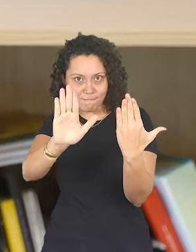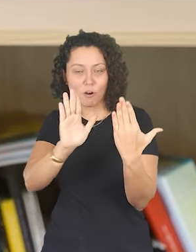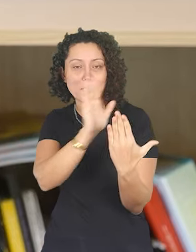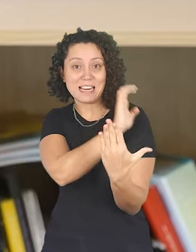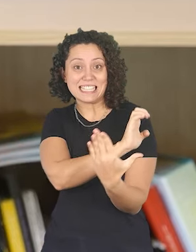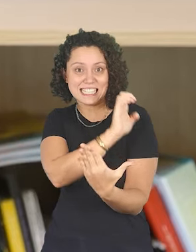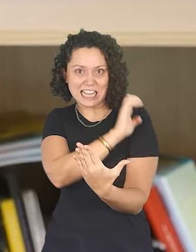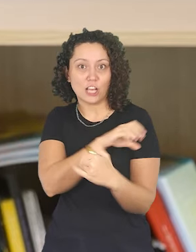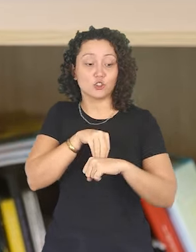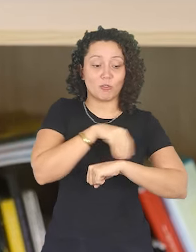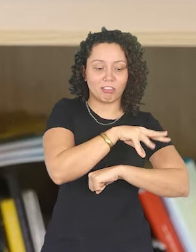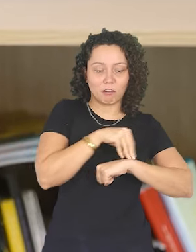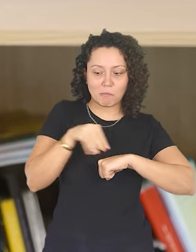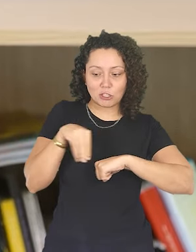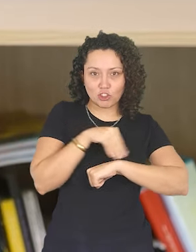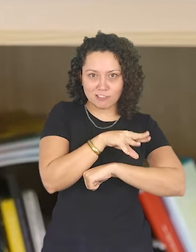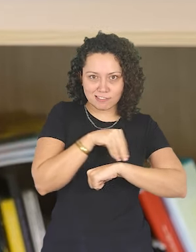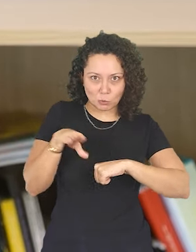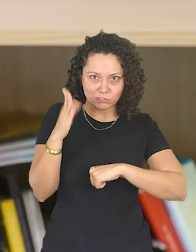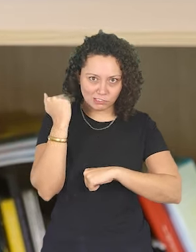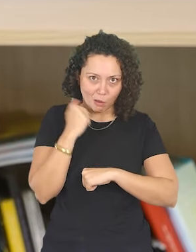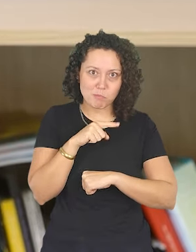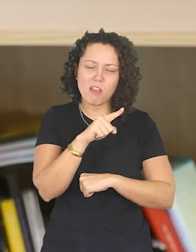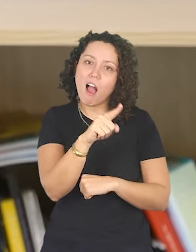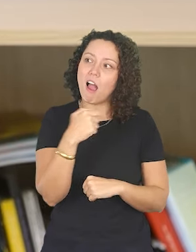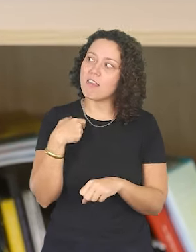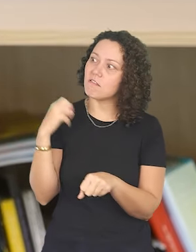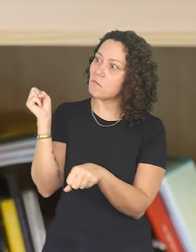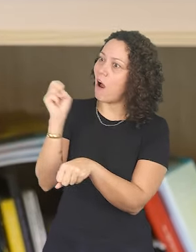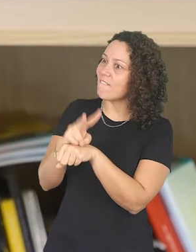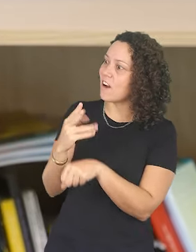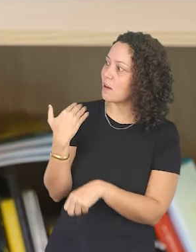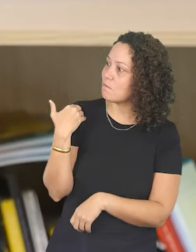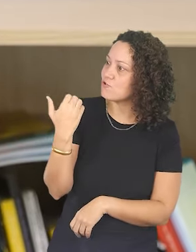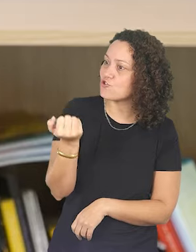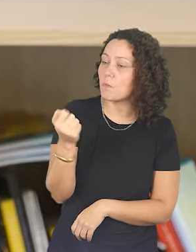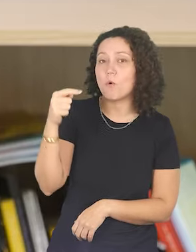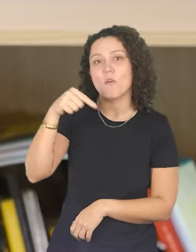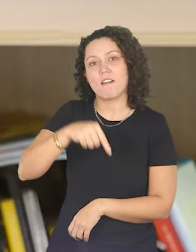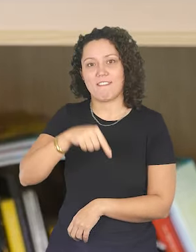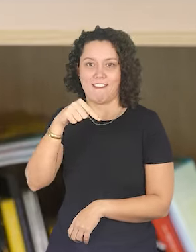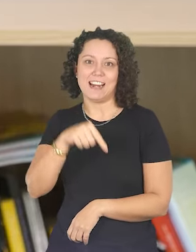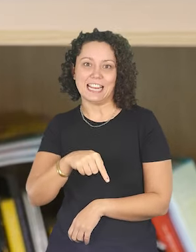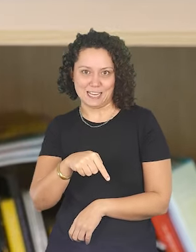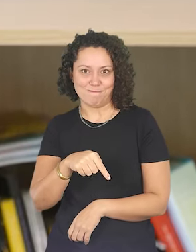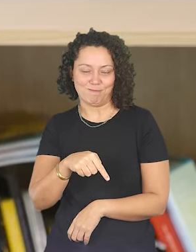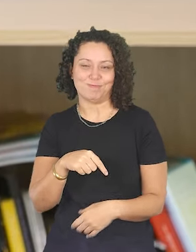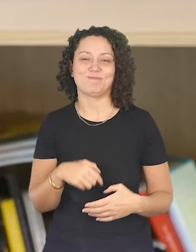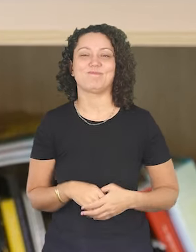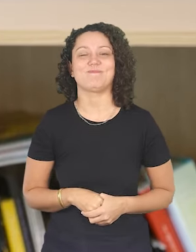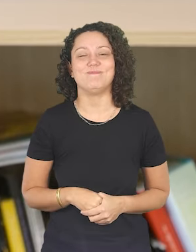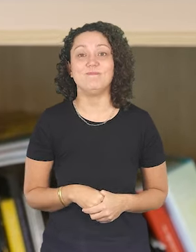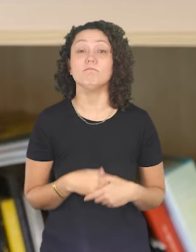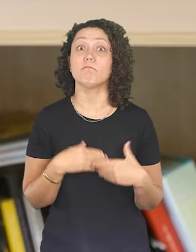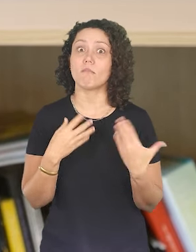de intermediação de estágio online. E apareceu uma vaga, que eu fui chamada, e era aqui no Icon.